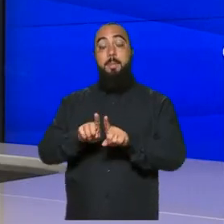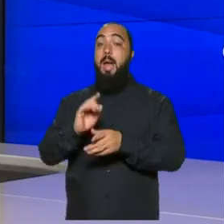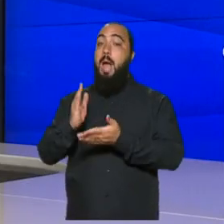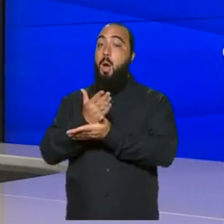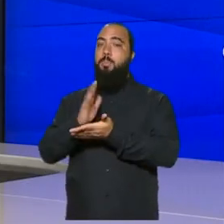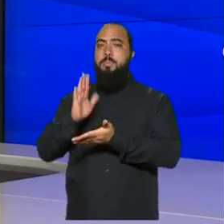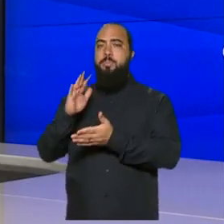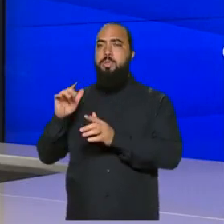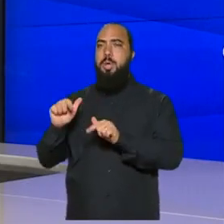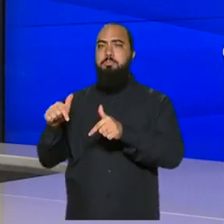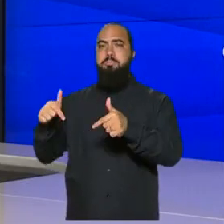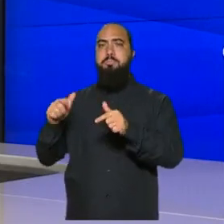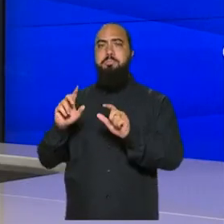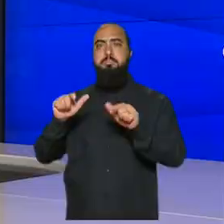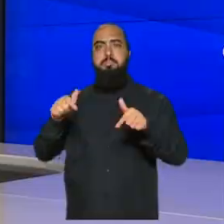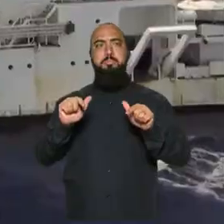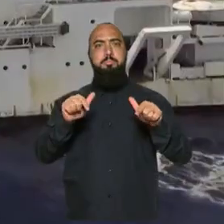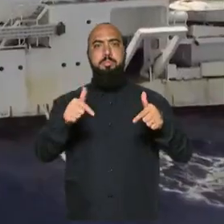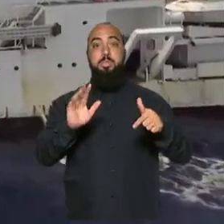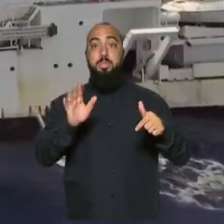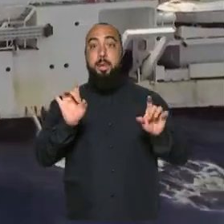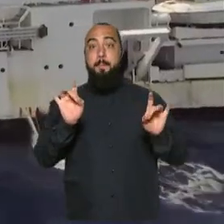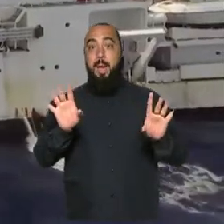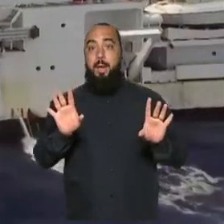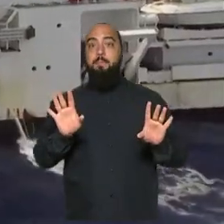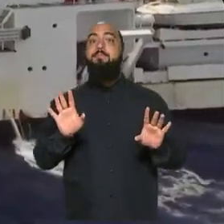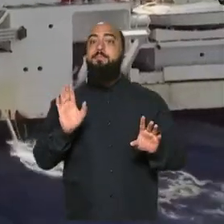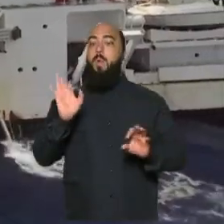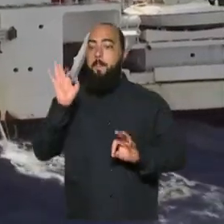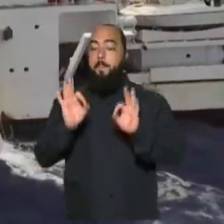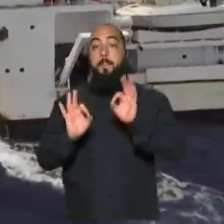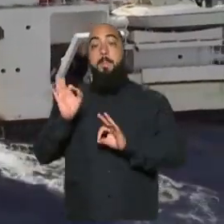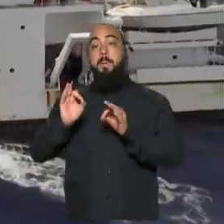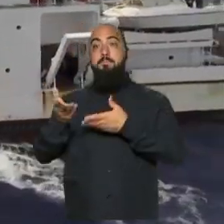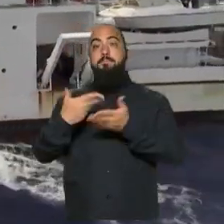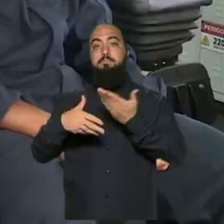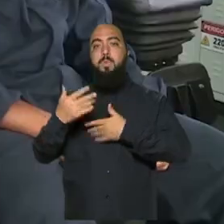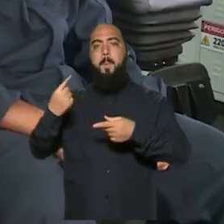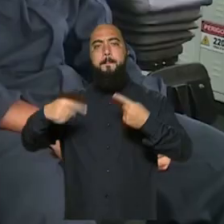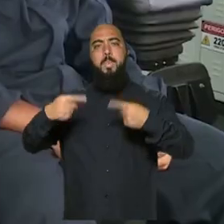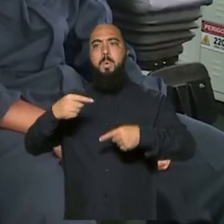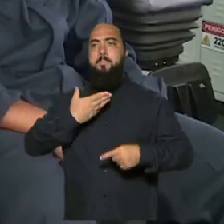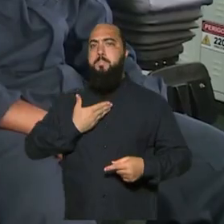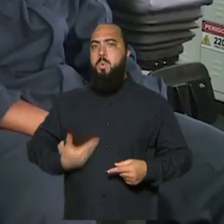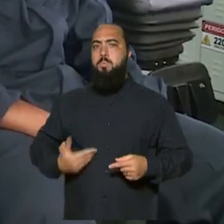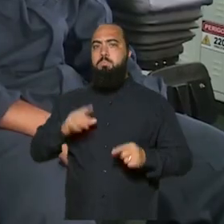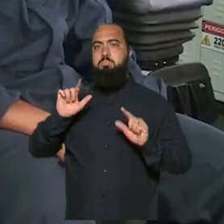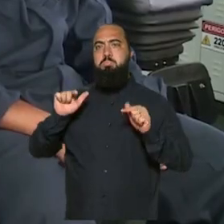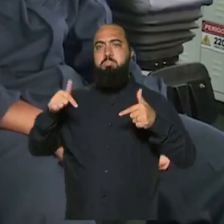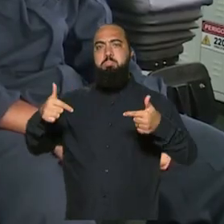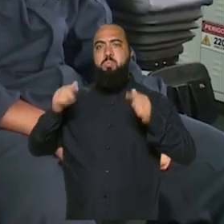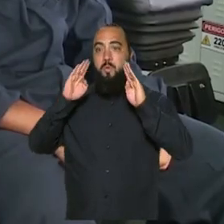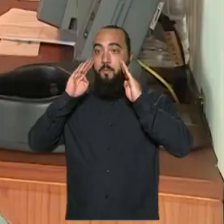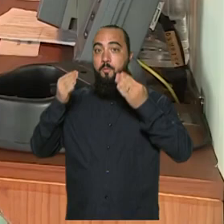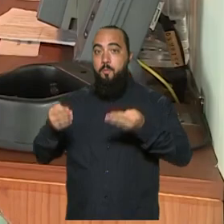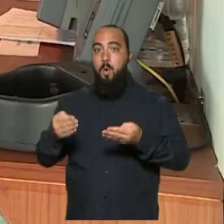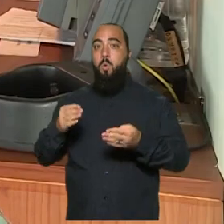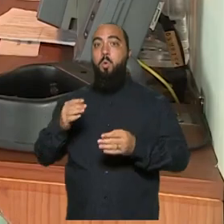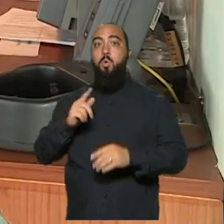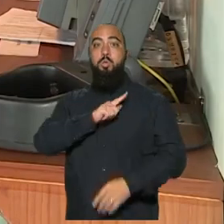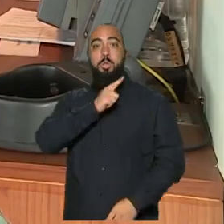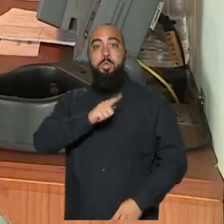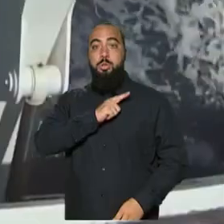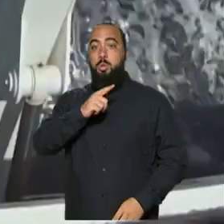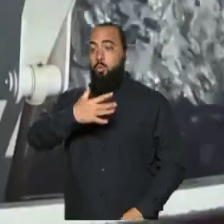práticas e estão lá indicadas no plano. O plano, ele se relaciona com todas as políticas públicas dedicadas à gestão do oceano ou à